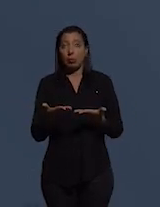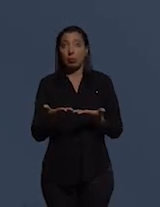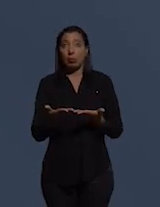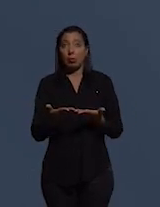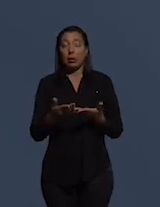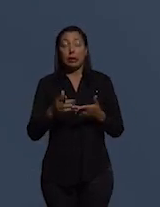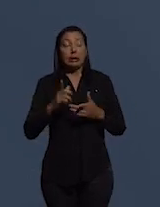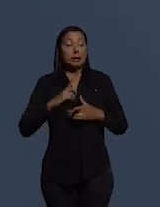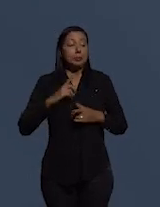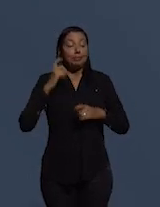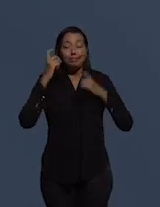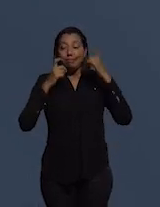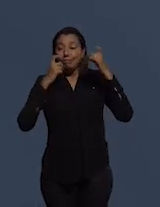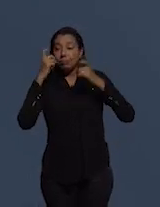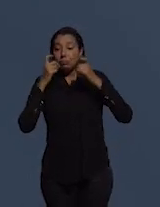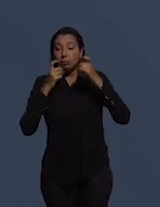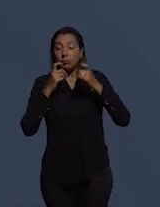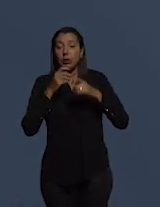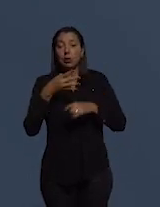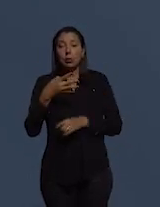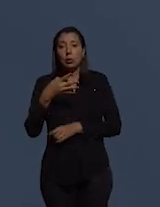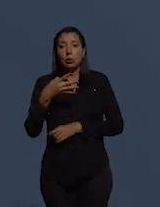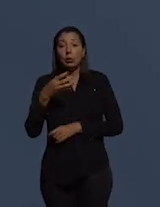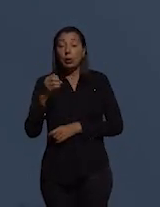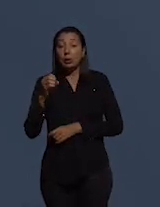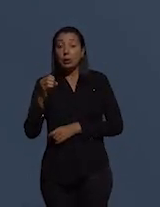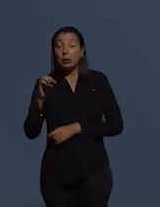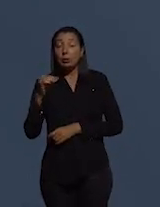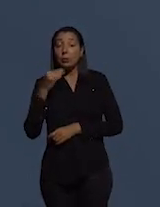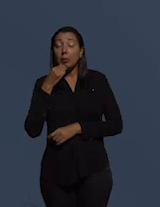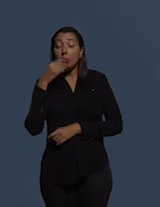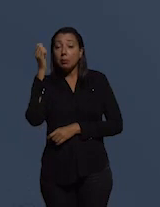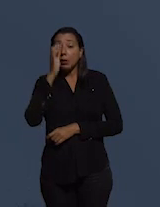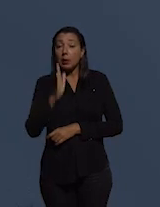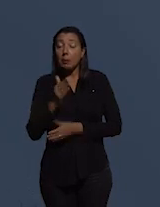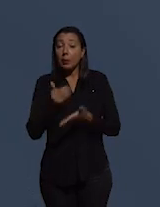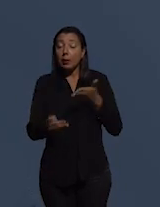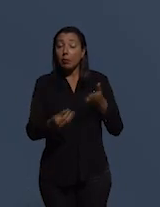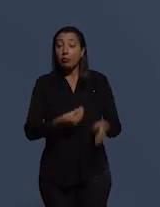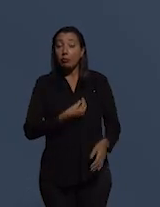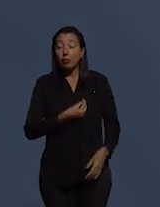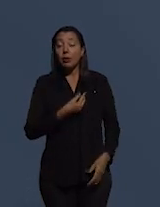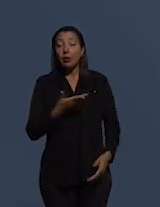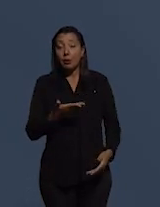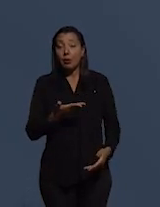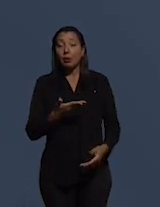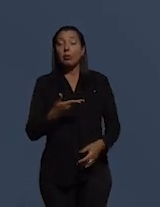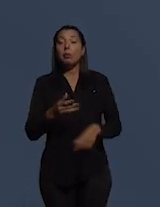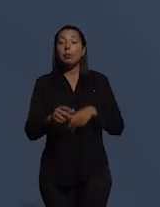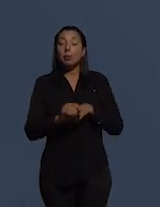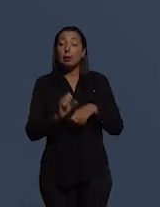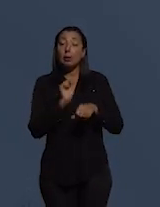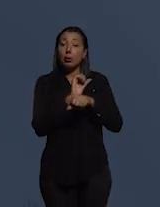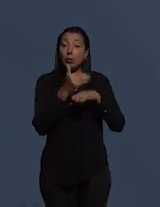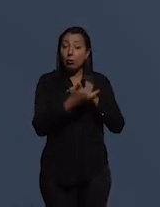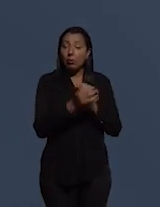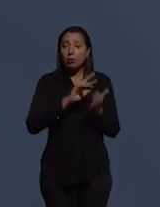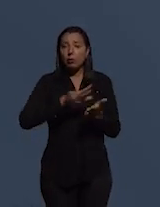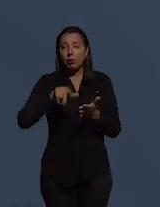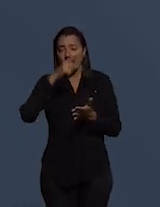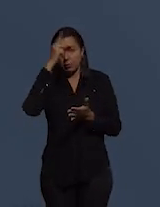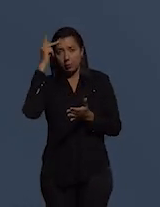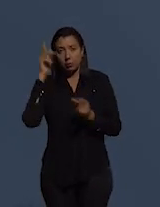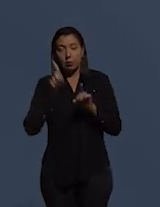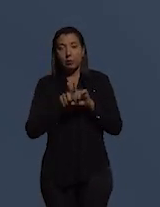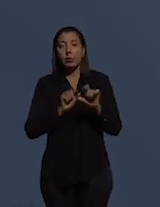desespero, em que 400 mil brasileiros perderam suas vidas pela Covid-19, dezenas de milhões estão